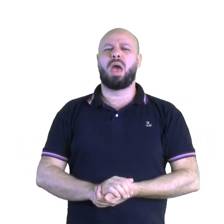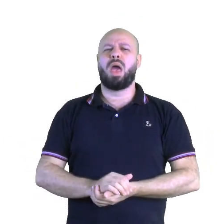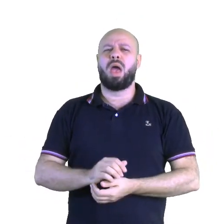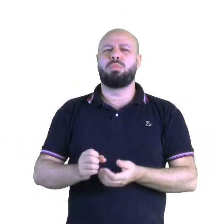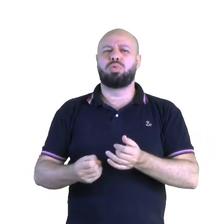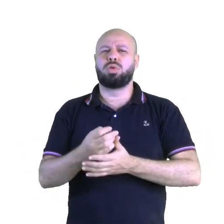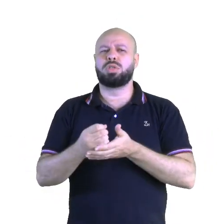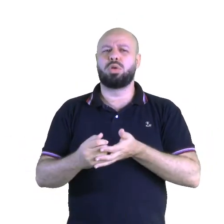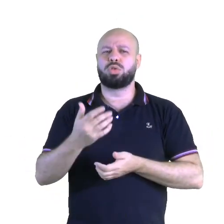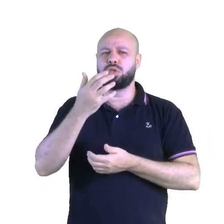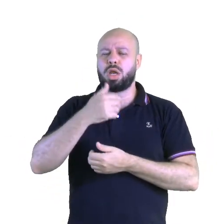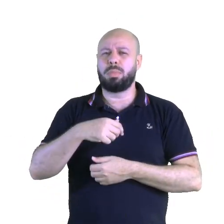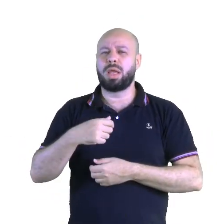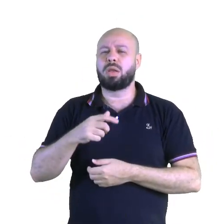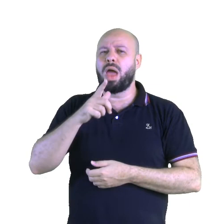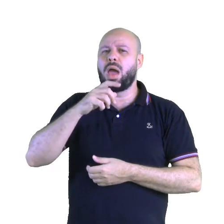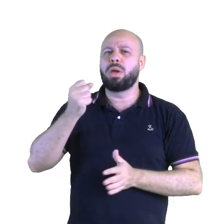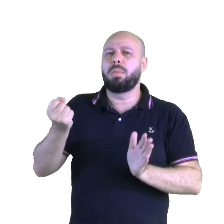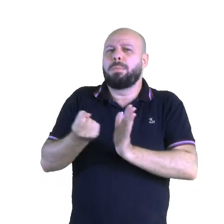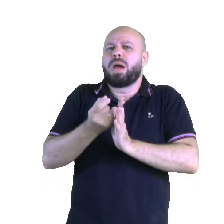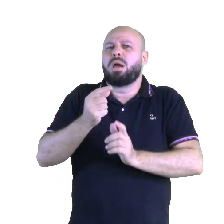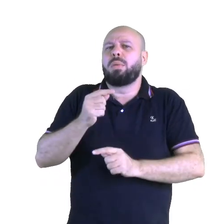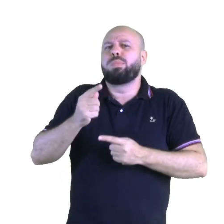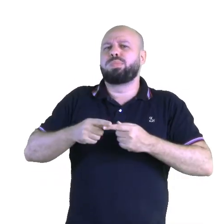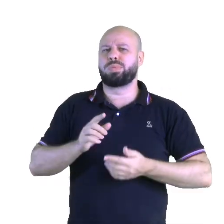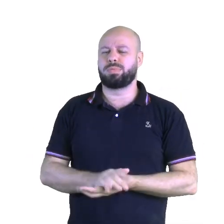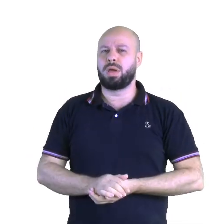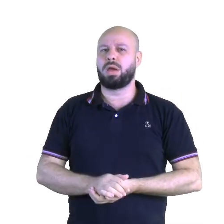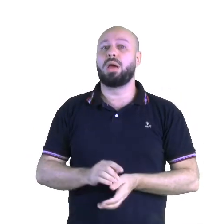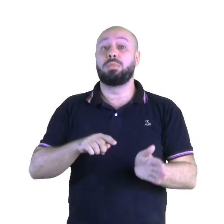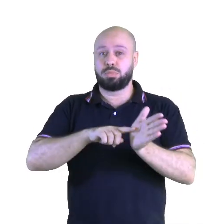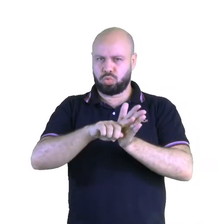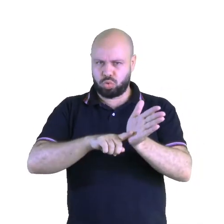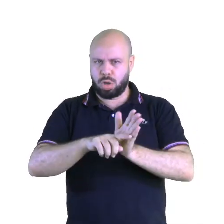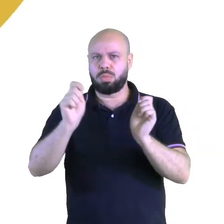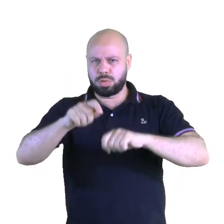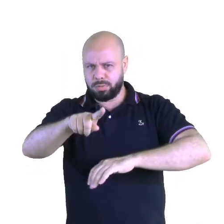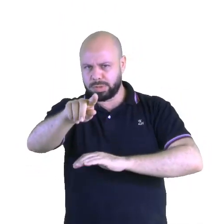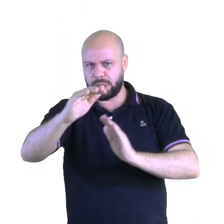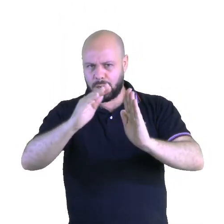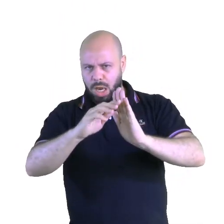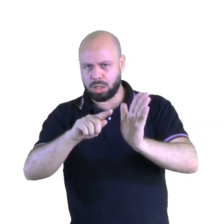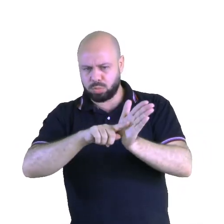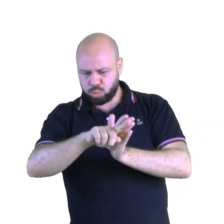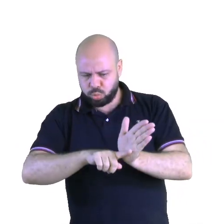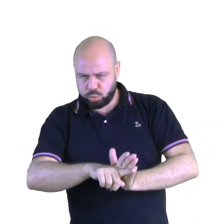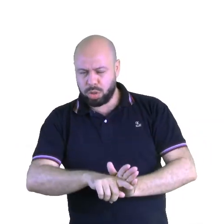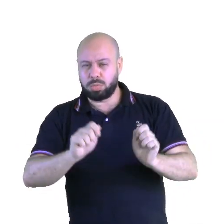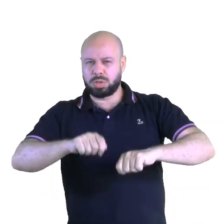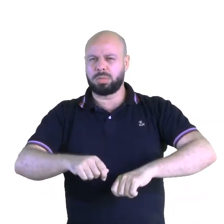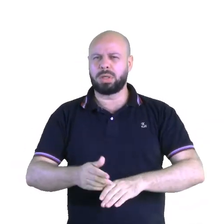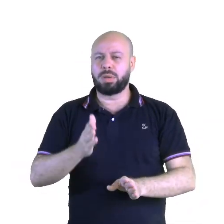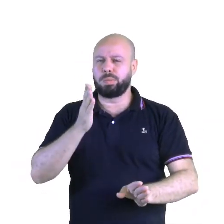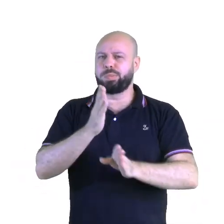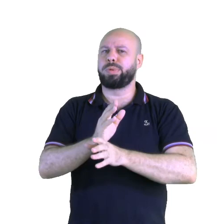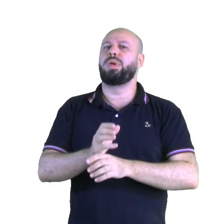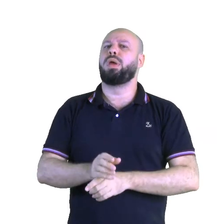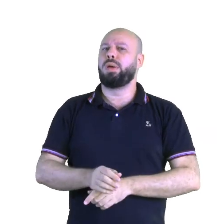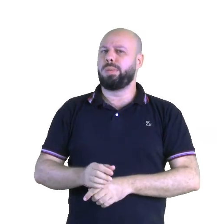Gente, fazendo estudos, e vocês também podem fazer essa pesquisa em casa, vocês vão perceber que é muito grande.